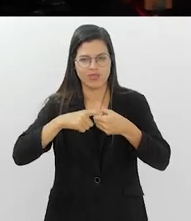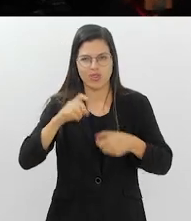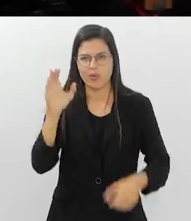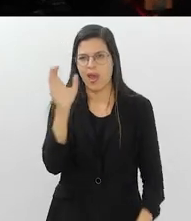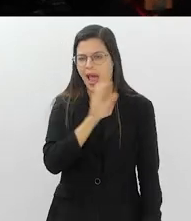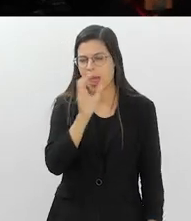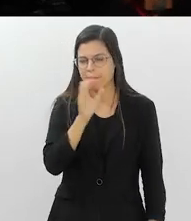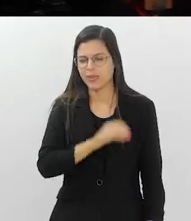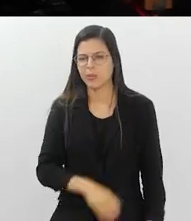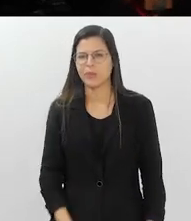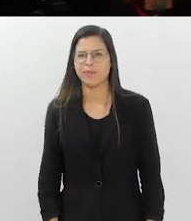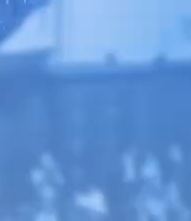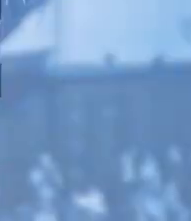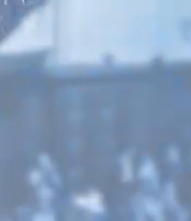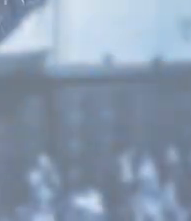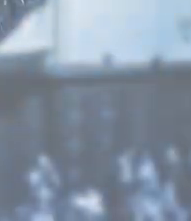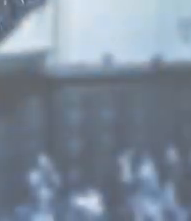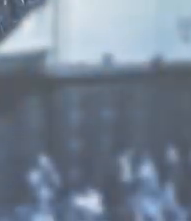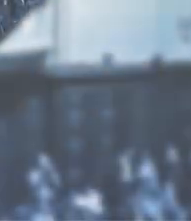muito rápido. Fique conosco.